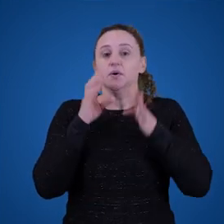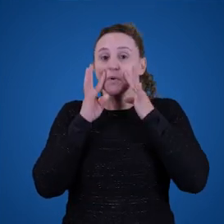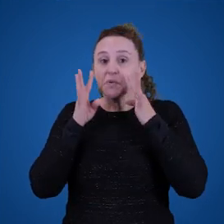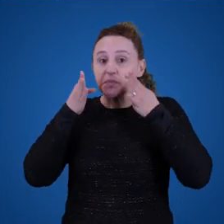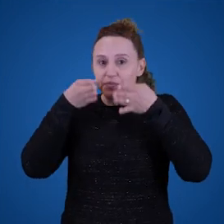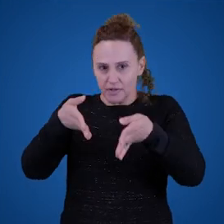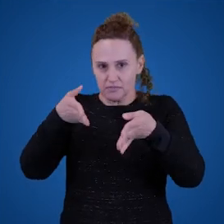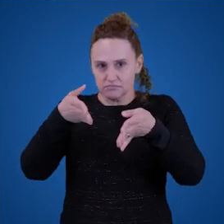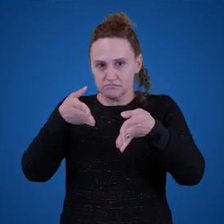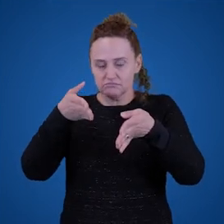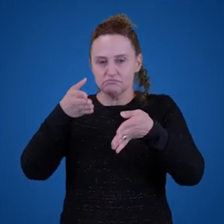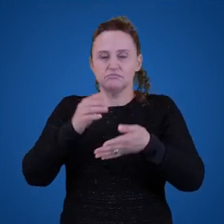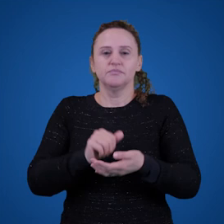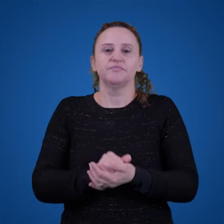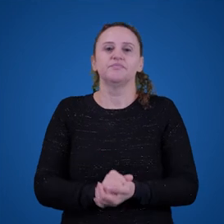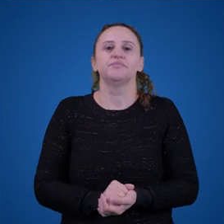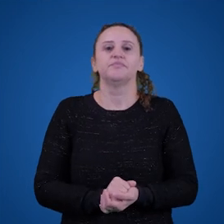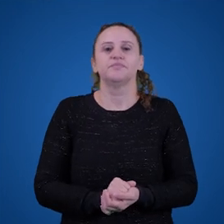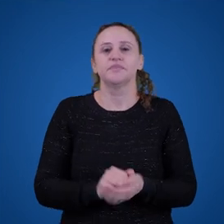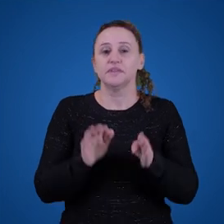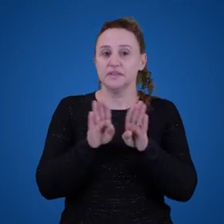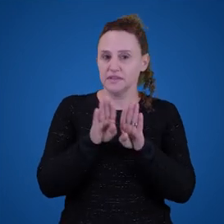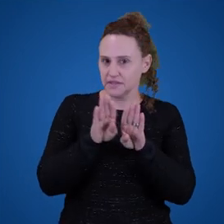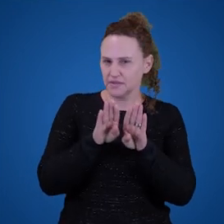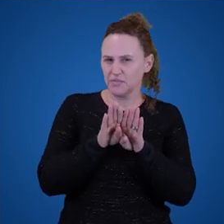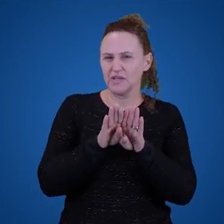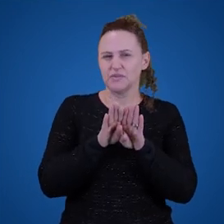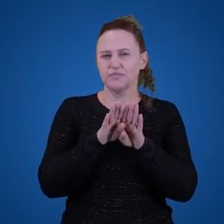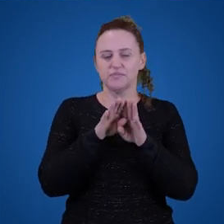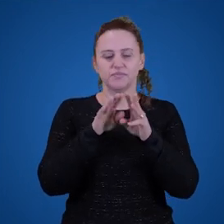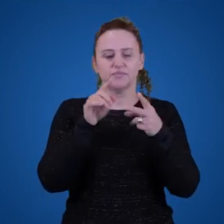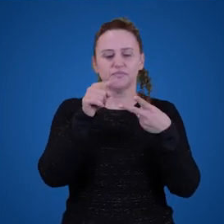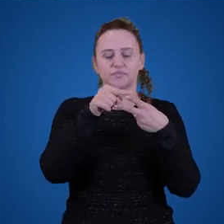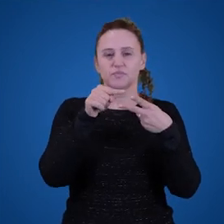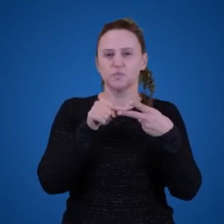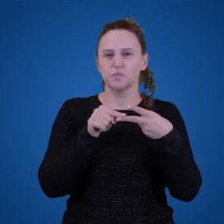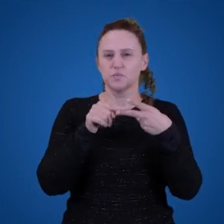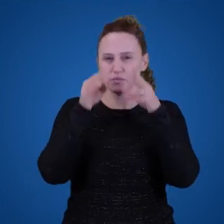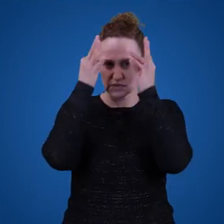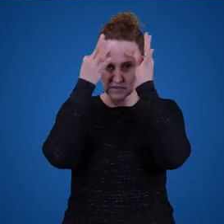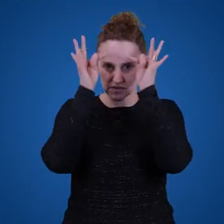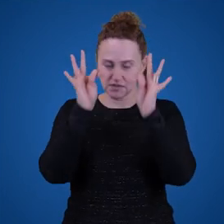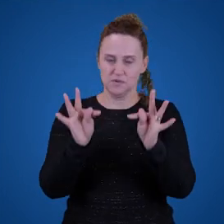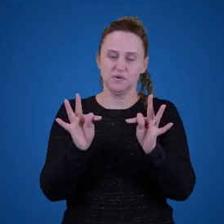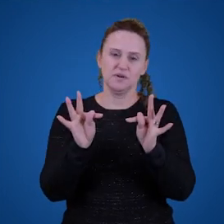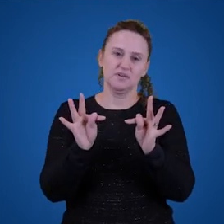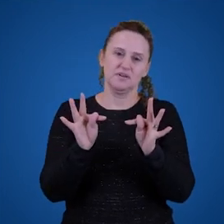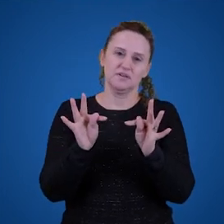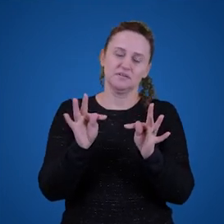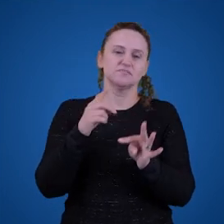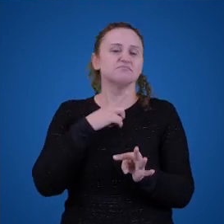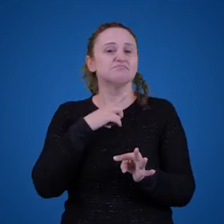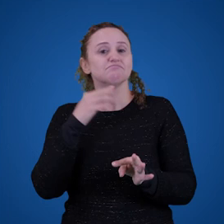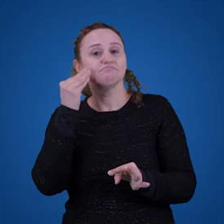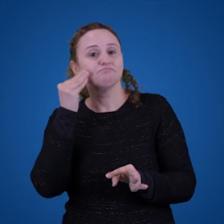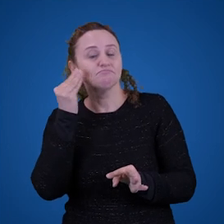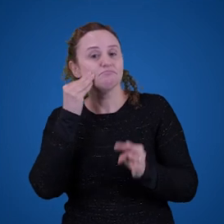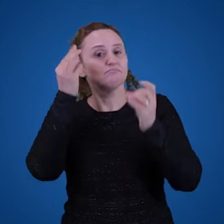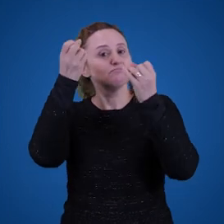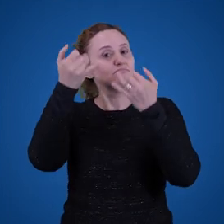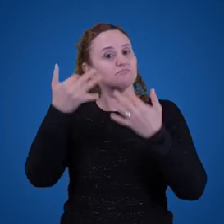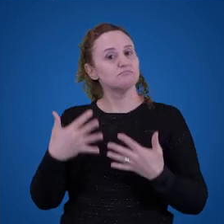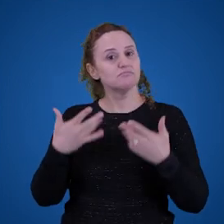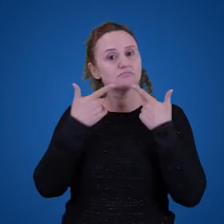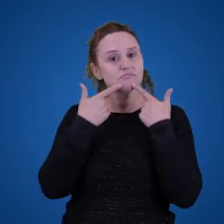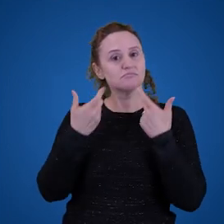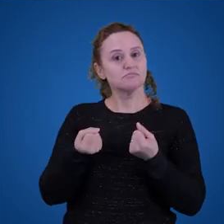grandes teorias, ou melhor dizendo, dois grandes conjuntos de teorias que tentam explicar como a linguagem literária adquire significado ou tem o